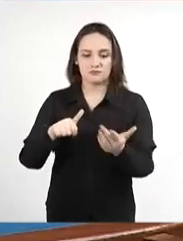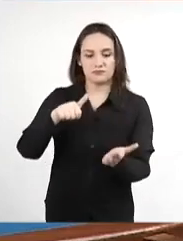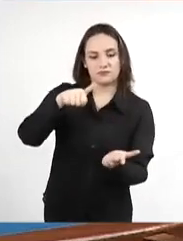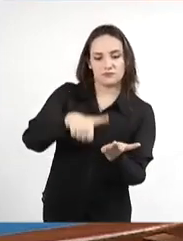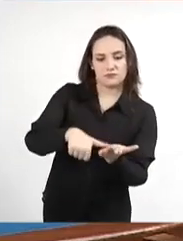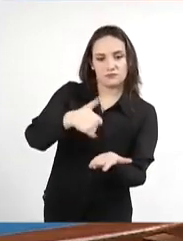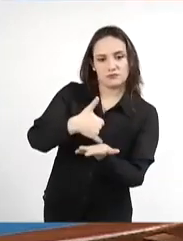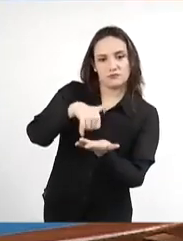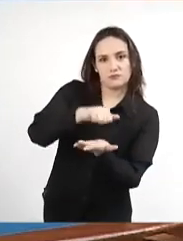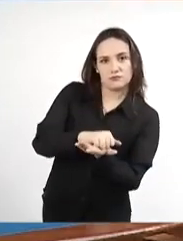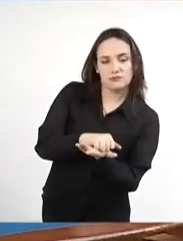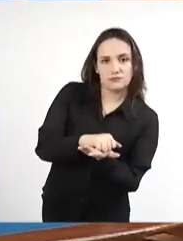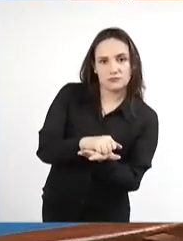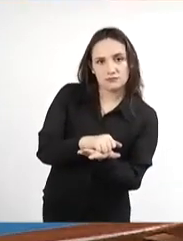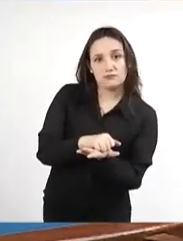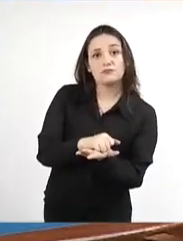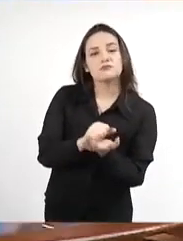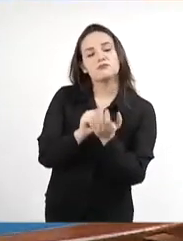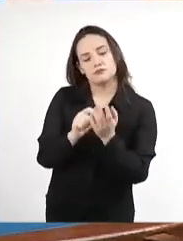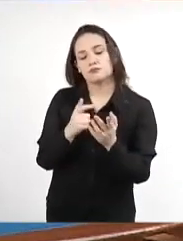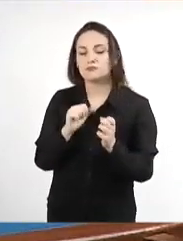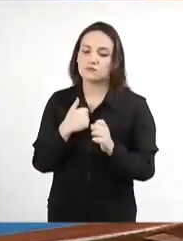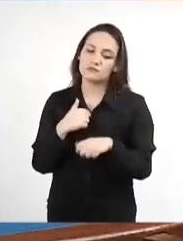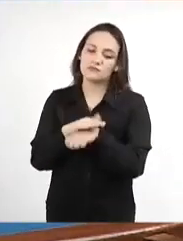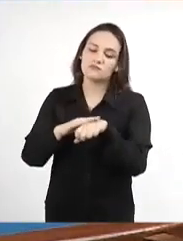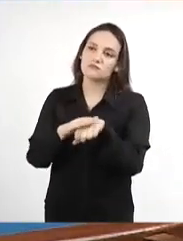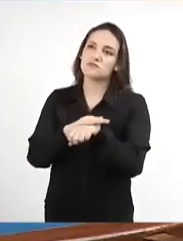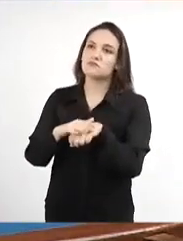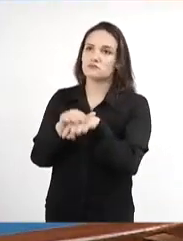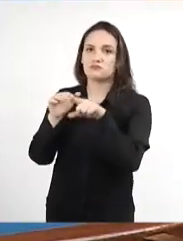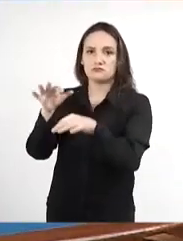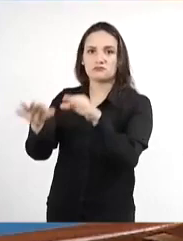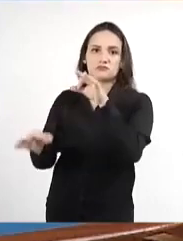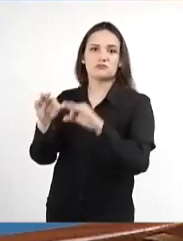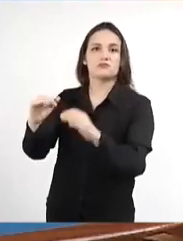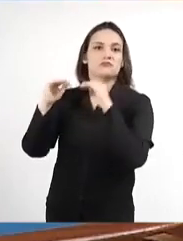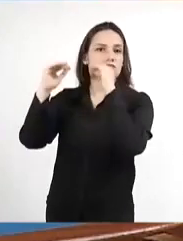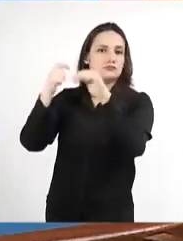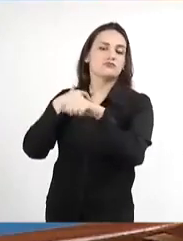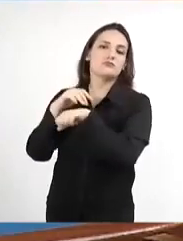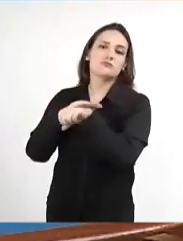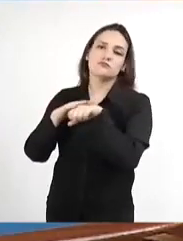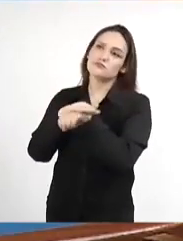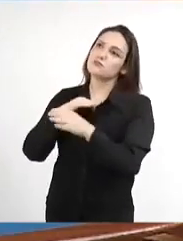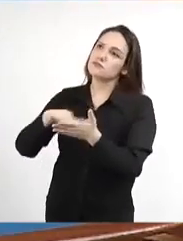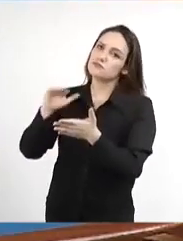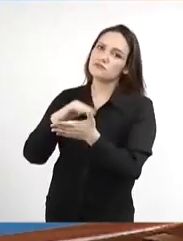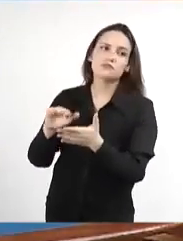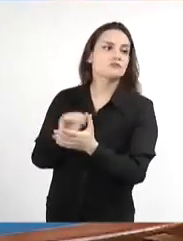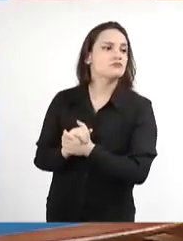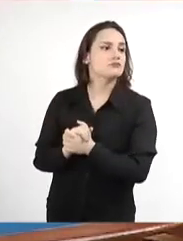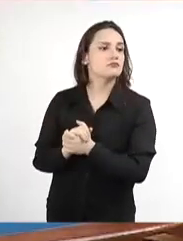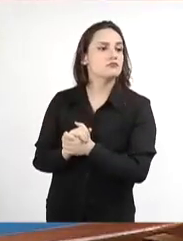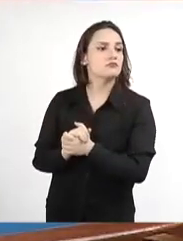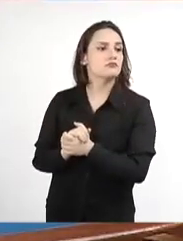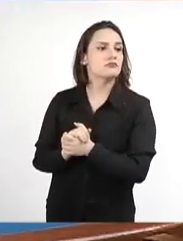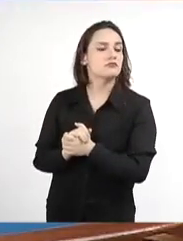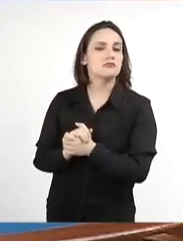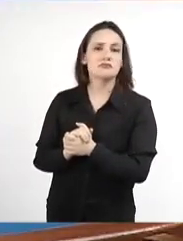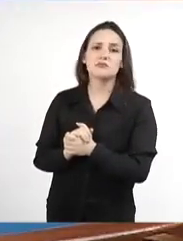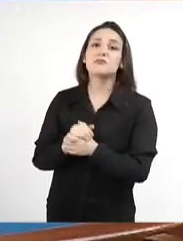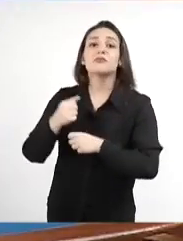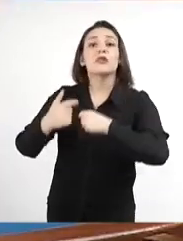e, obviamente, que conversando lá com os embargadores, conversando com toda a secretaria do TRE, foi colocado todo um